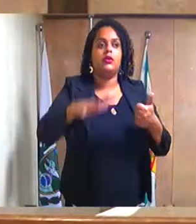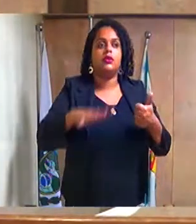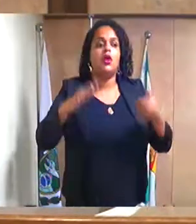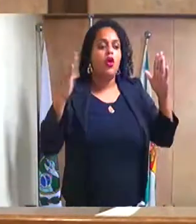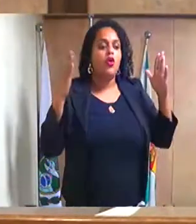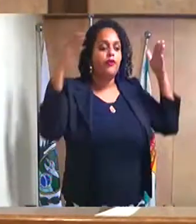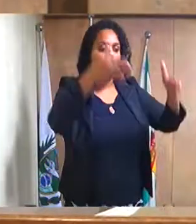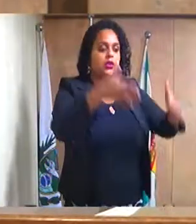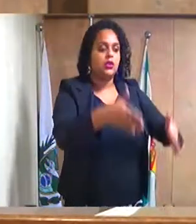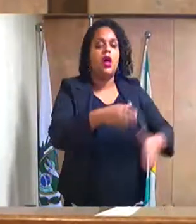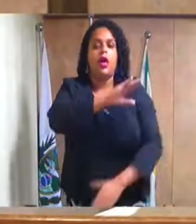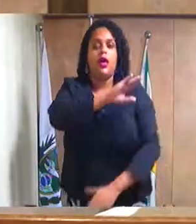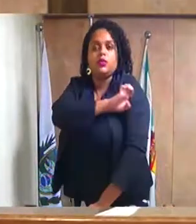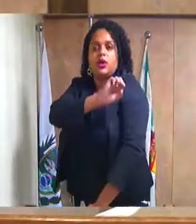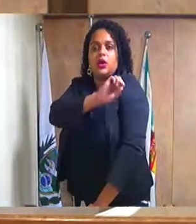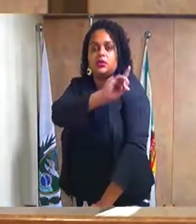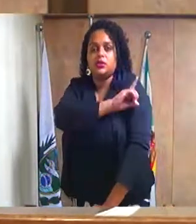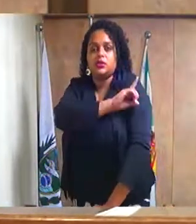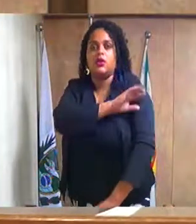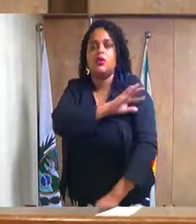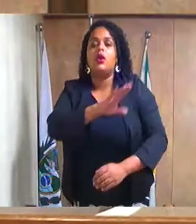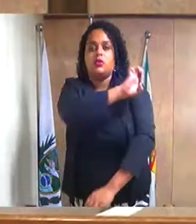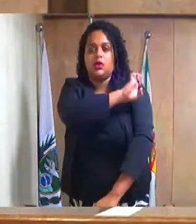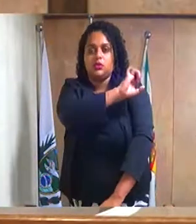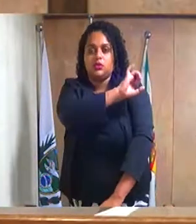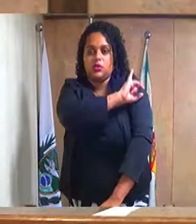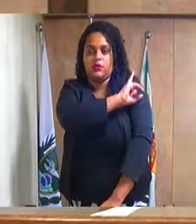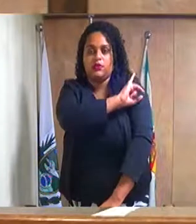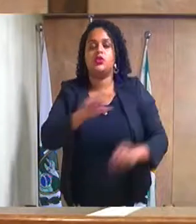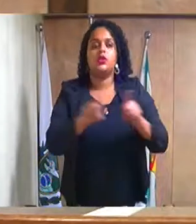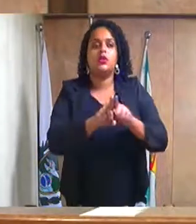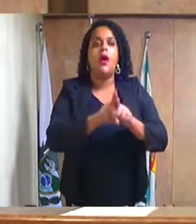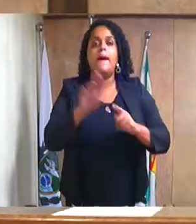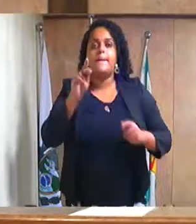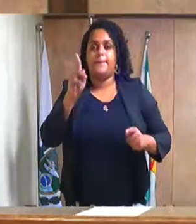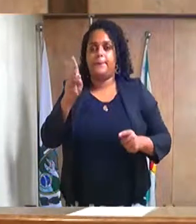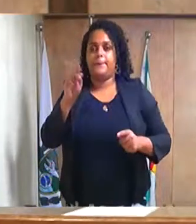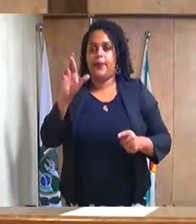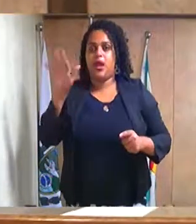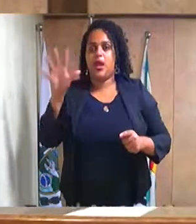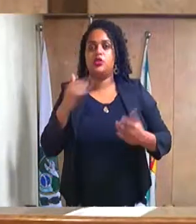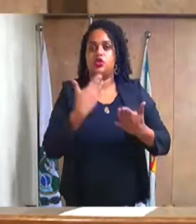da educação infantil e pré-escola nesta localidade e nas adjacências.